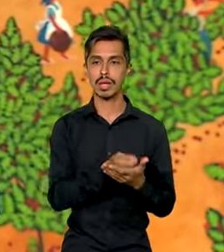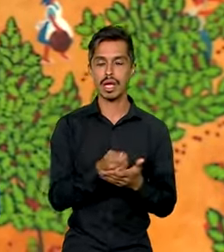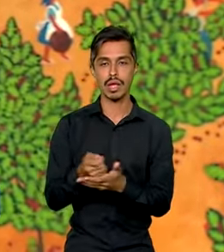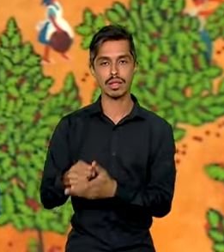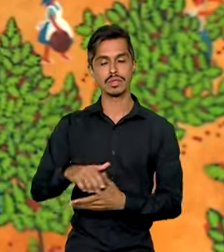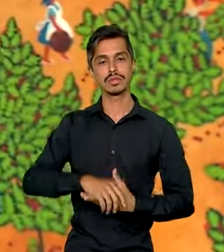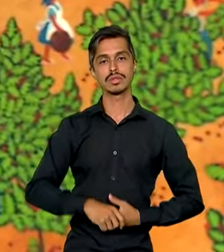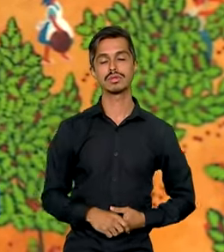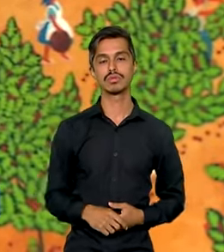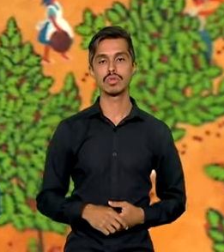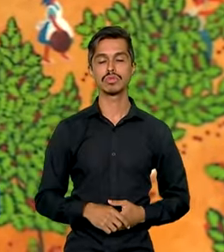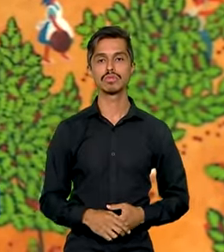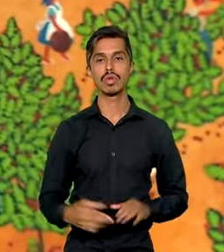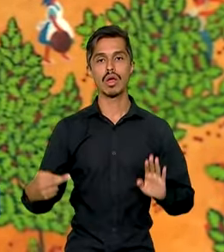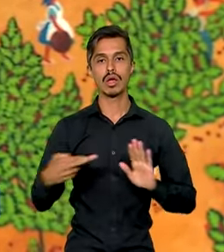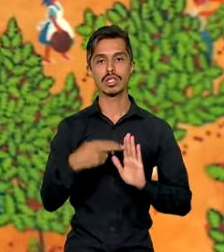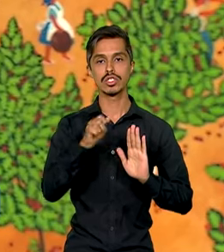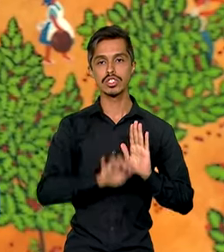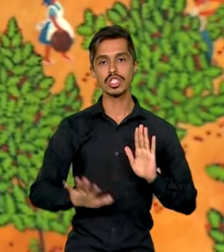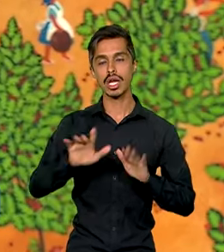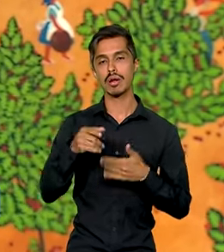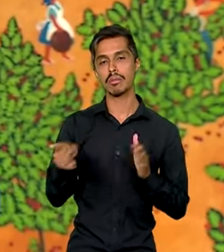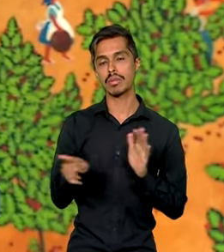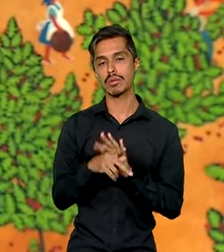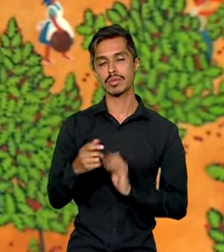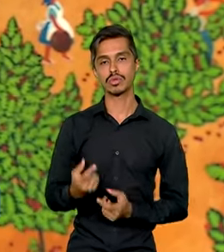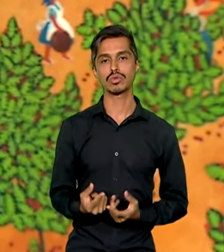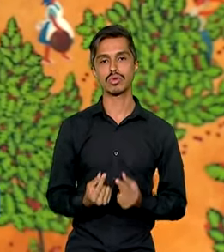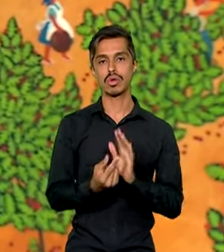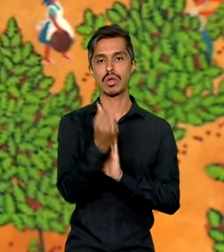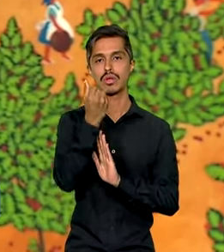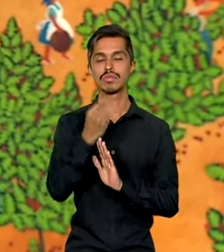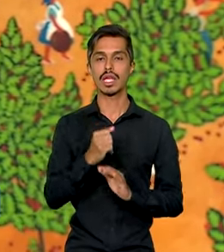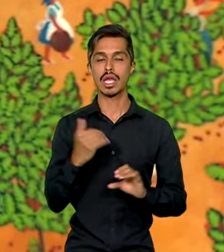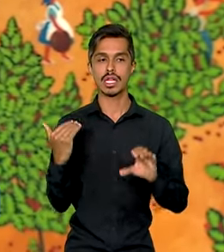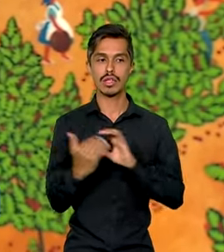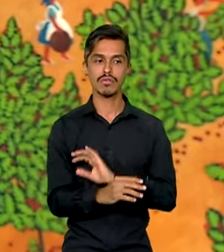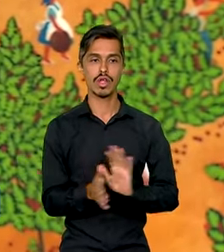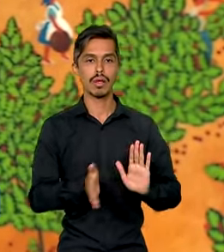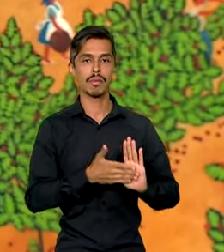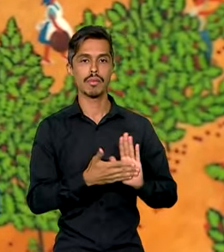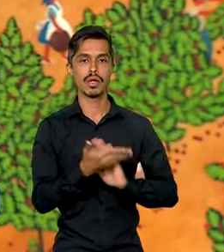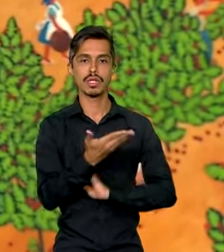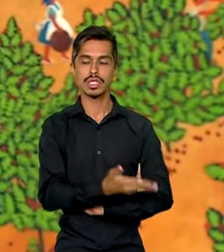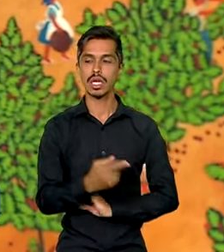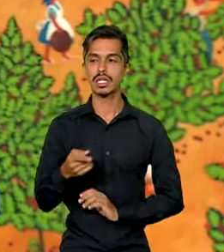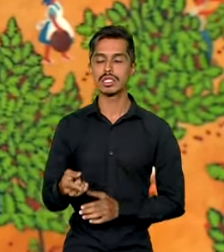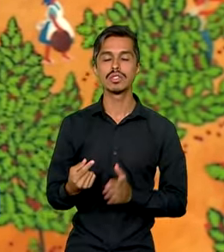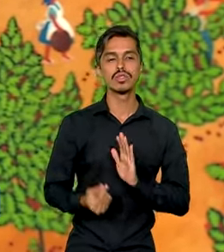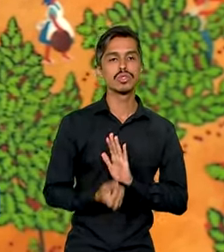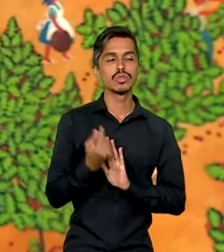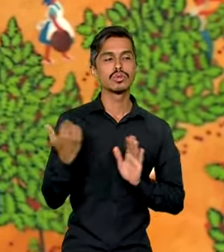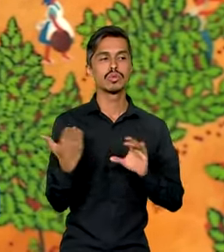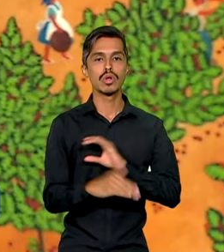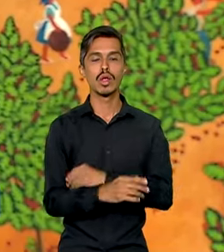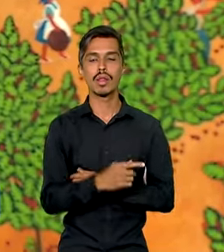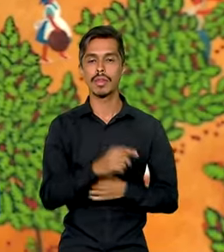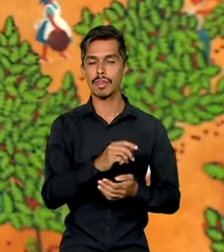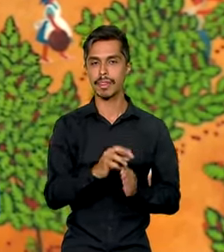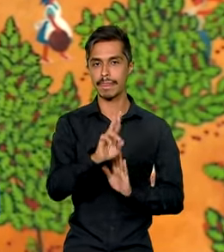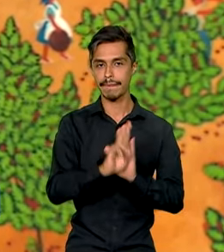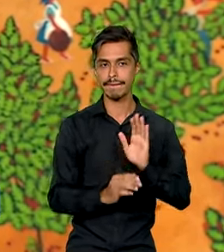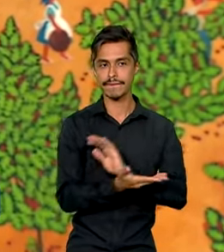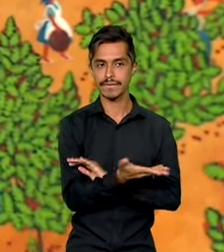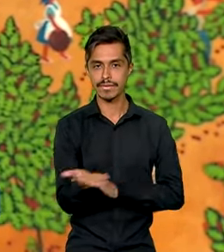o relator geral do orçamento, quando ele encaminhou a proposta dele de orçamento para os relatórios